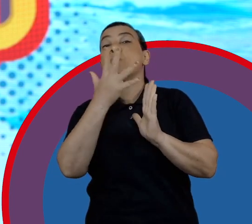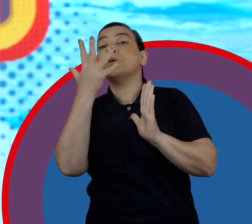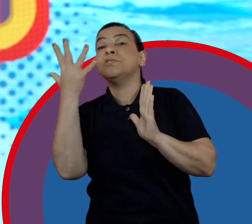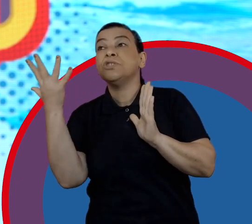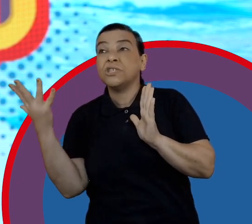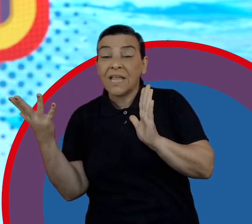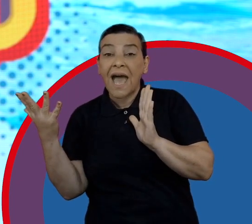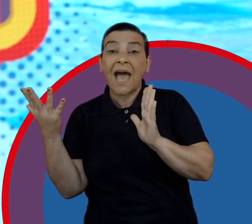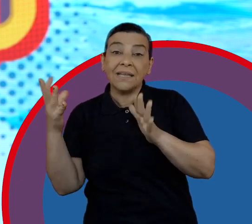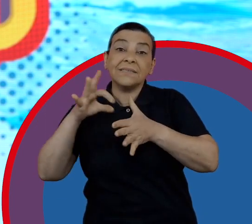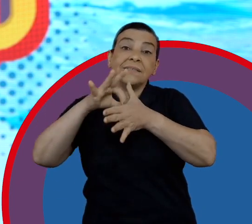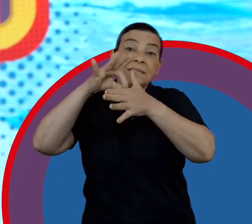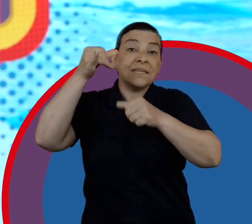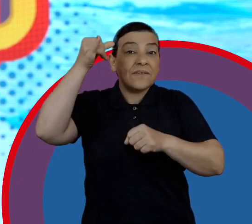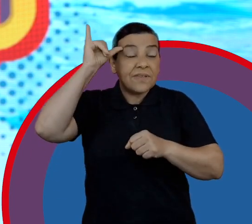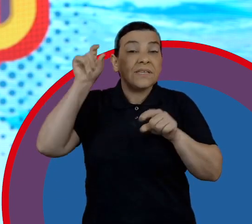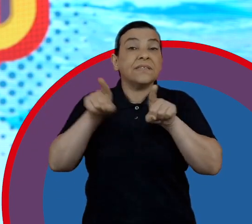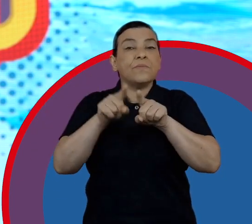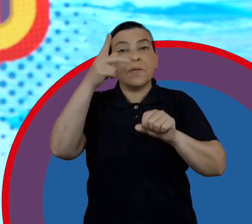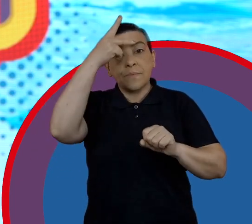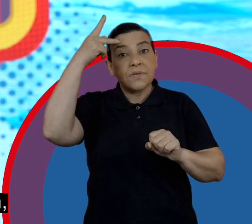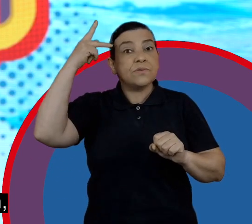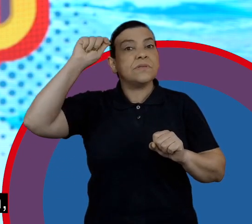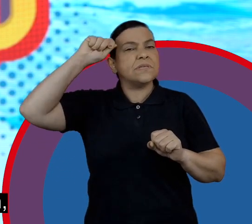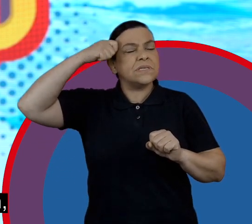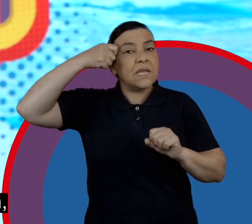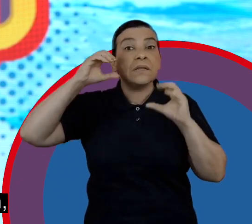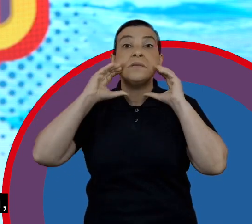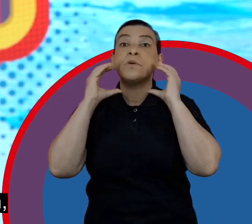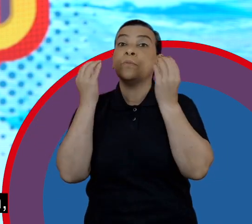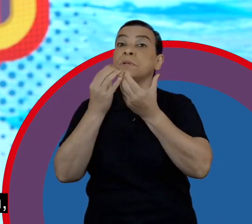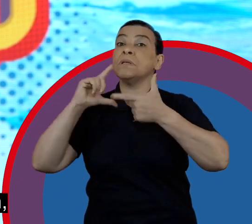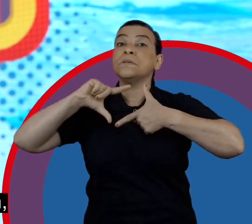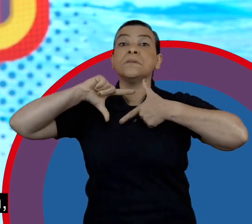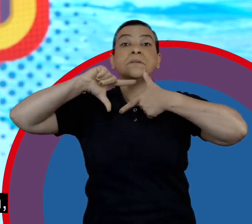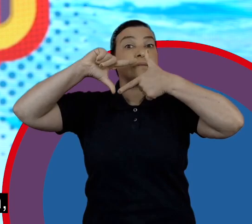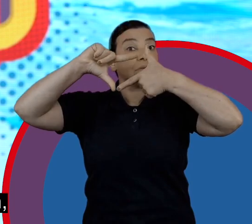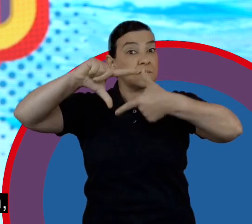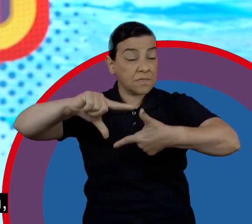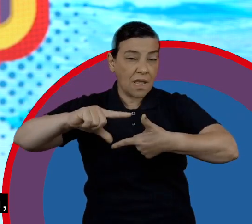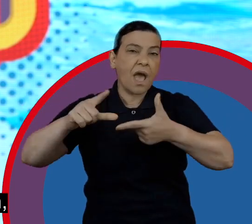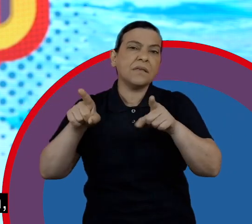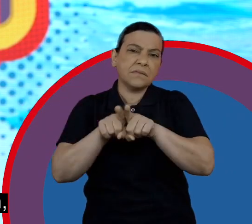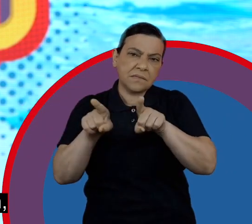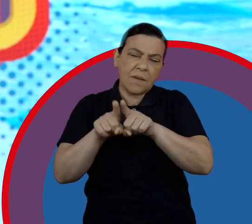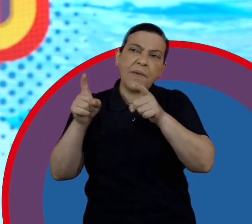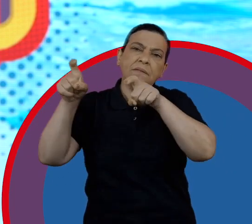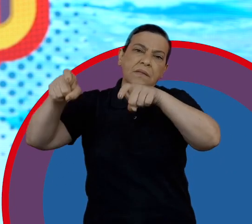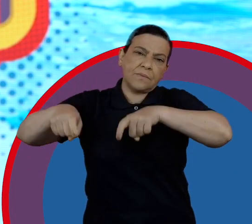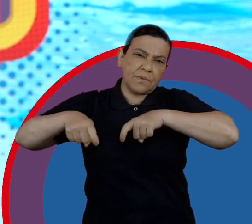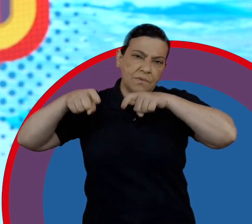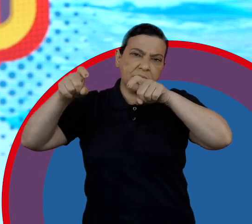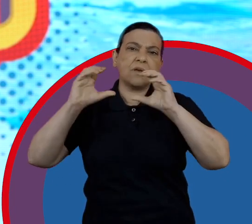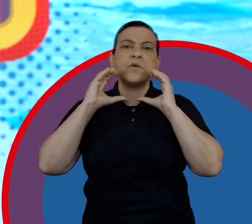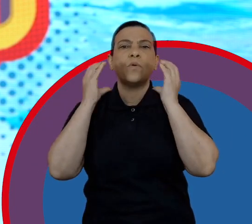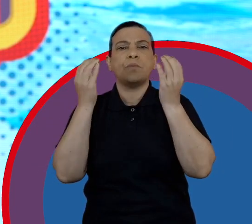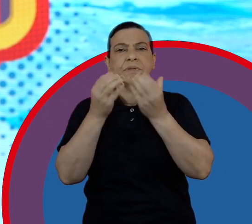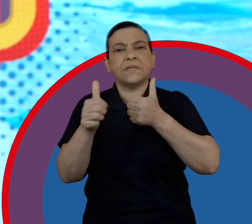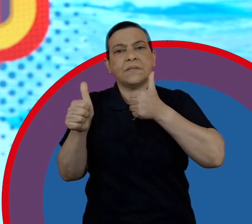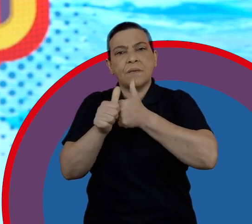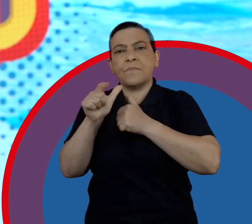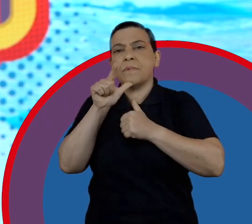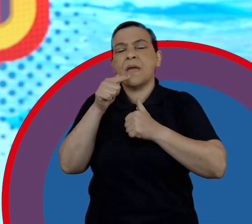as fazendas, a quantidade de pessoas negras, a quantidade de comunidades tradicionais que estão produzindo também, como as comunidades